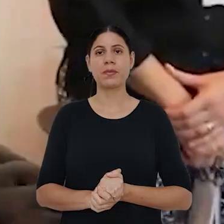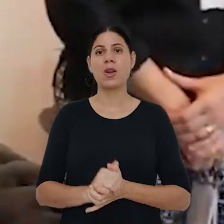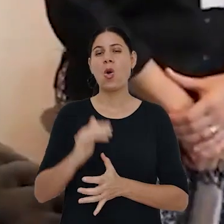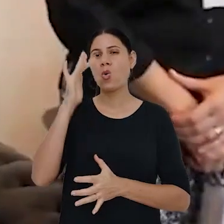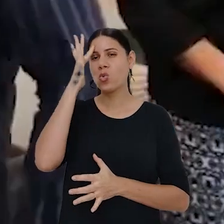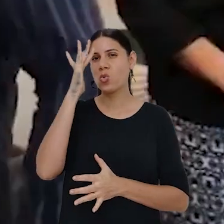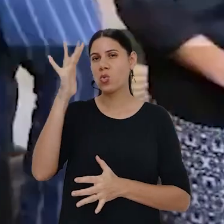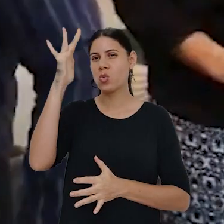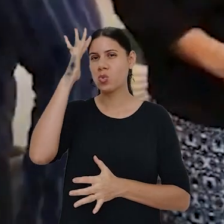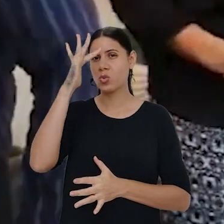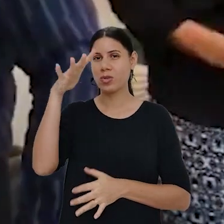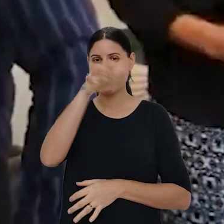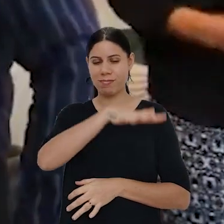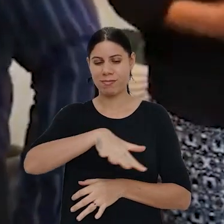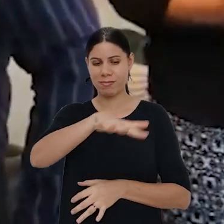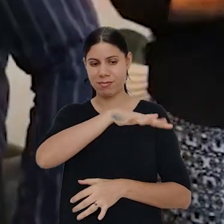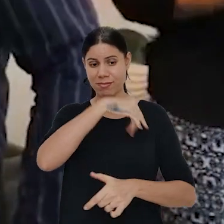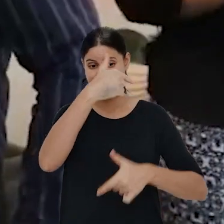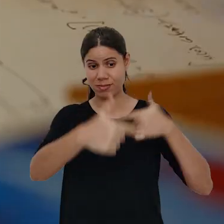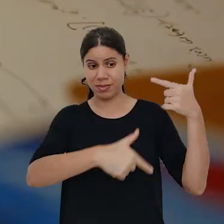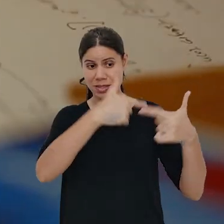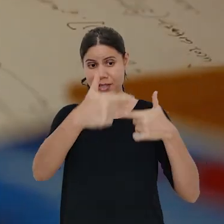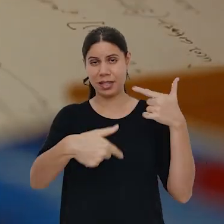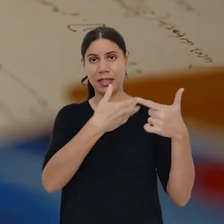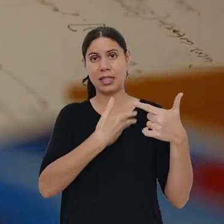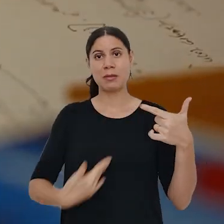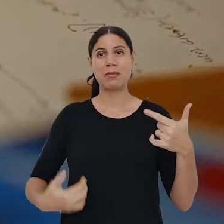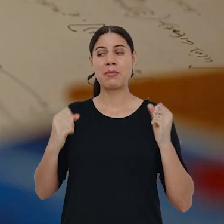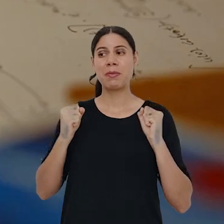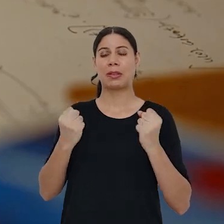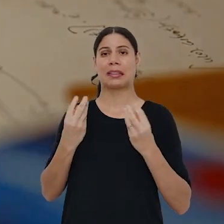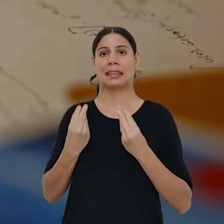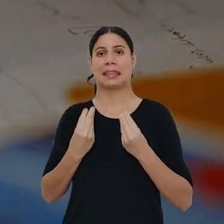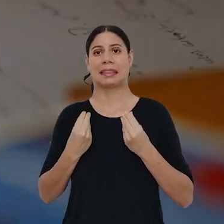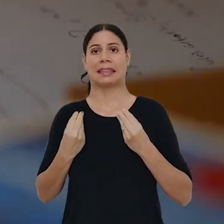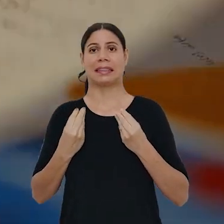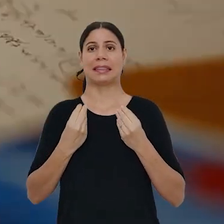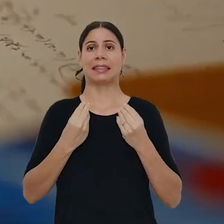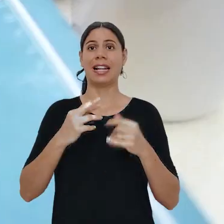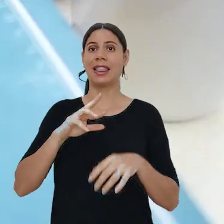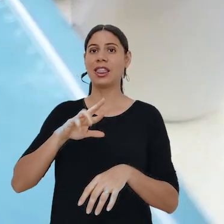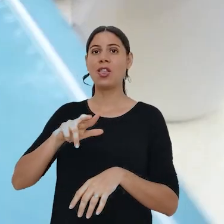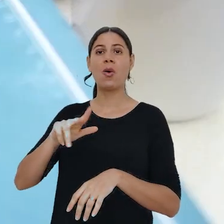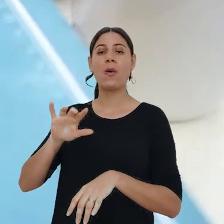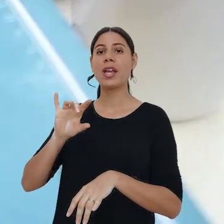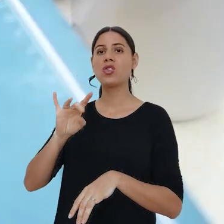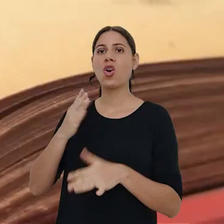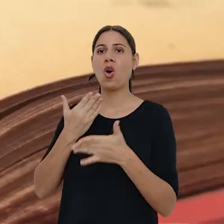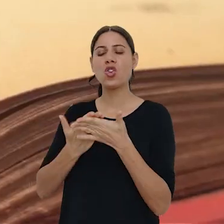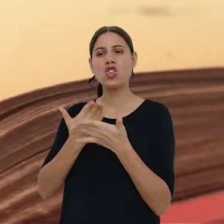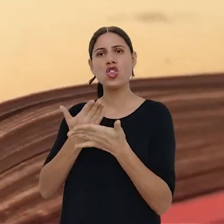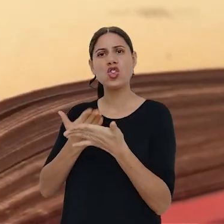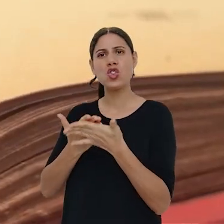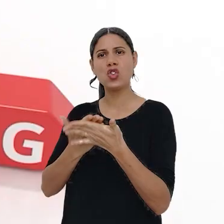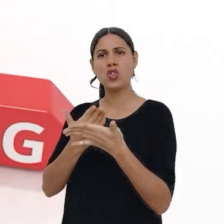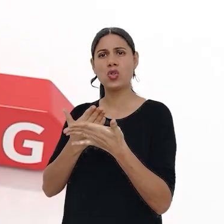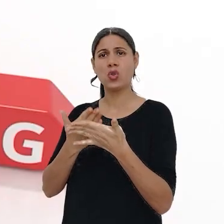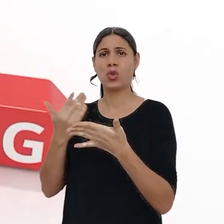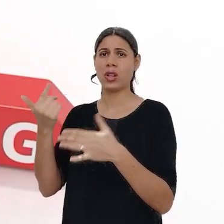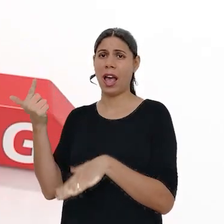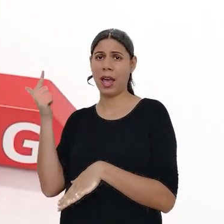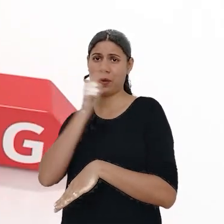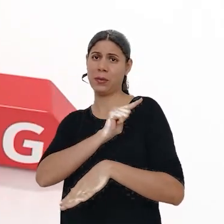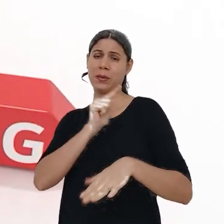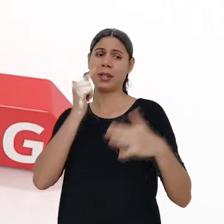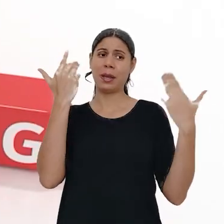O tão sonhado cargo no serviço público pode causar algumas apreensões. Afinal, não se trata apenas de estudar muito e